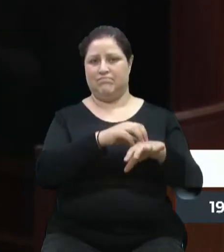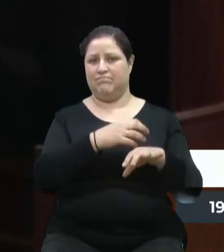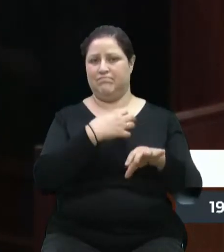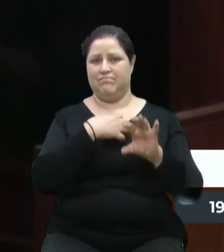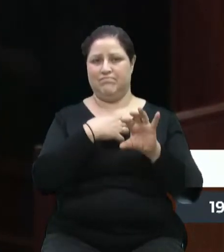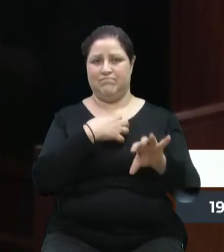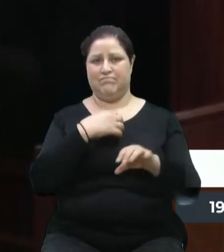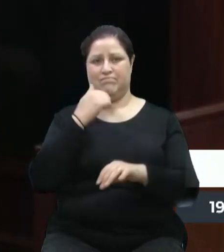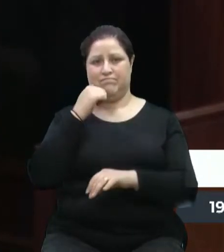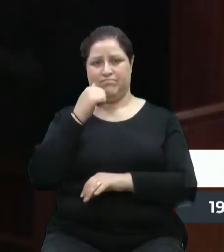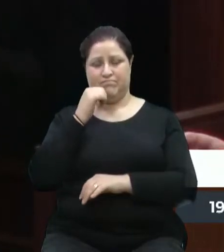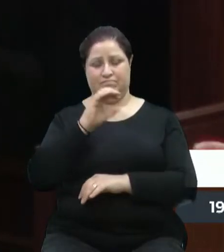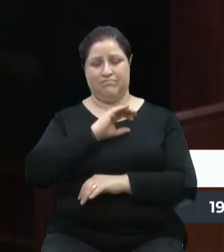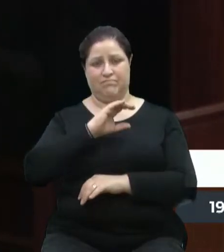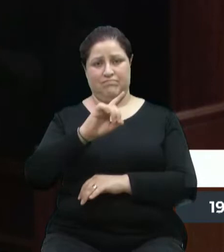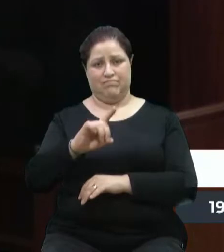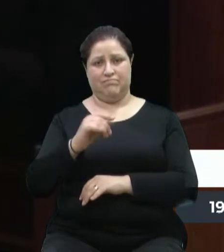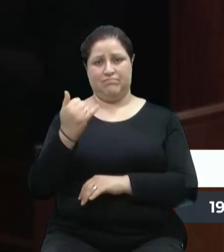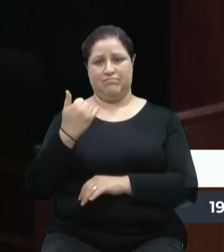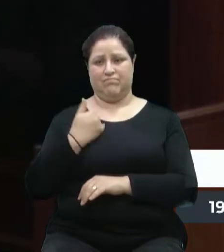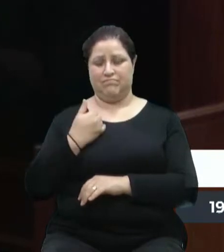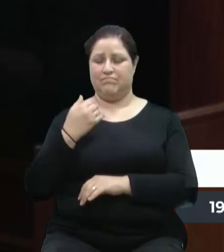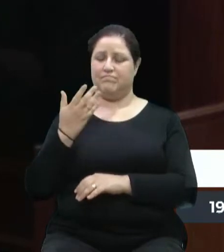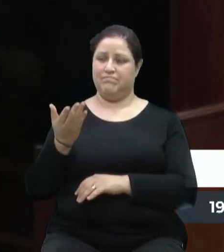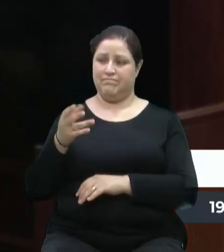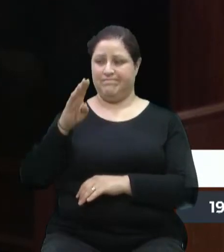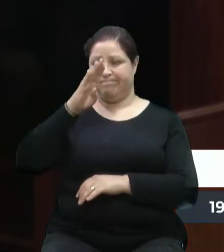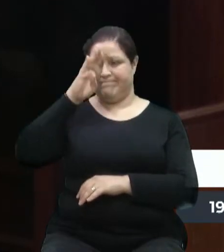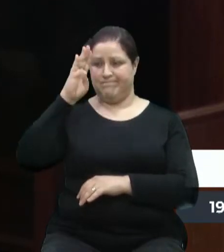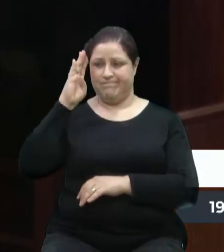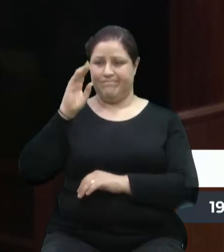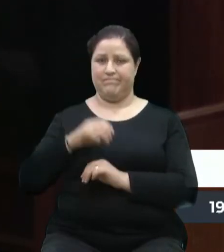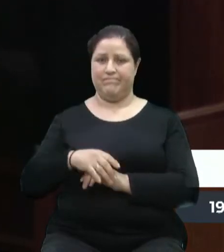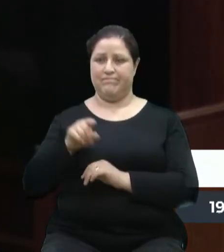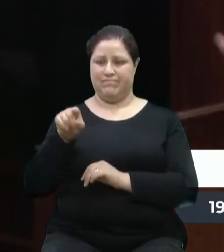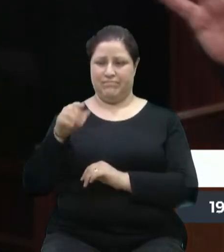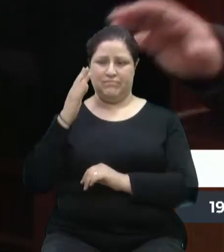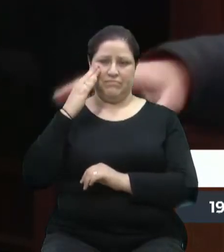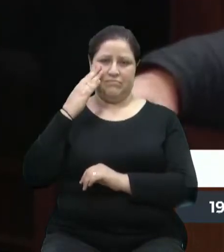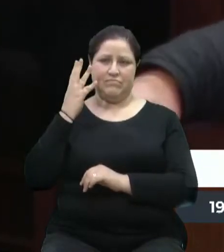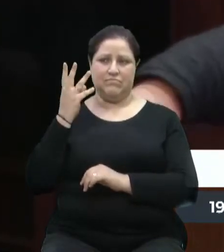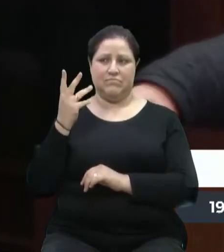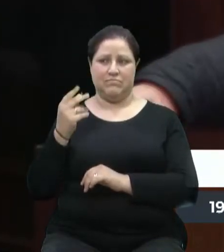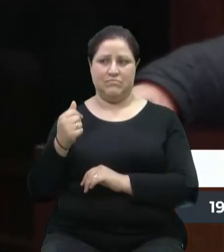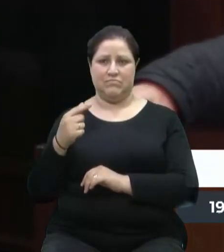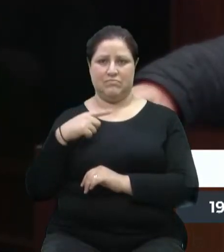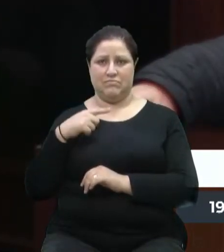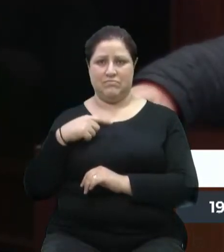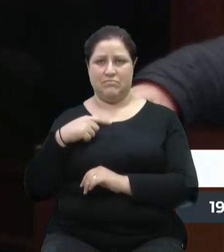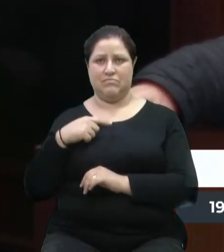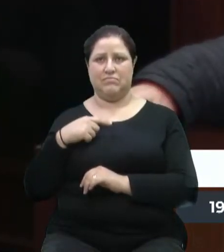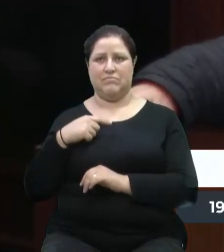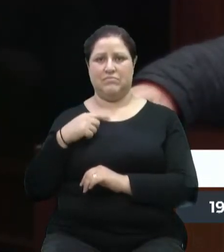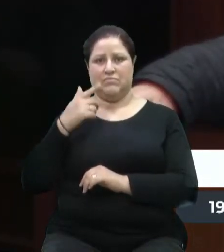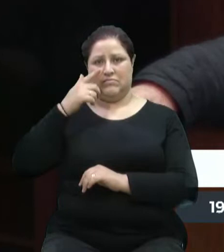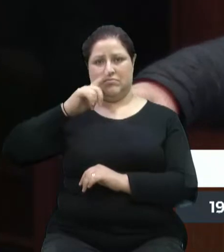coordenadora disse, é, Brunson, mas você sabe o quanto que tem de ganho na questão